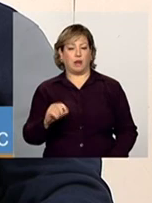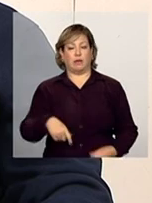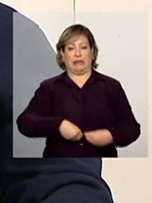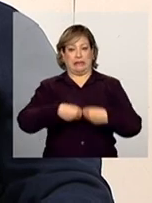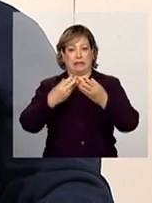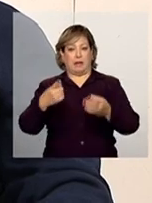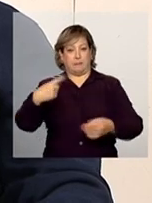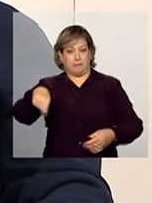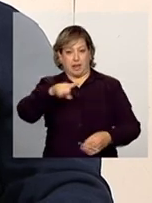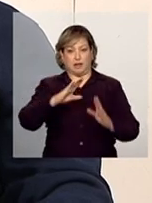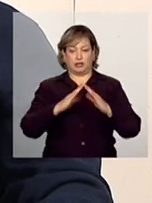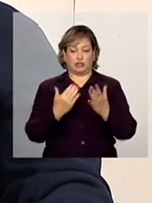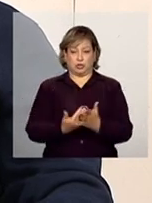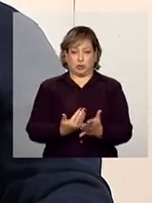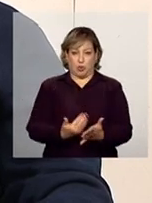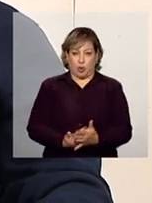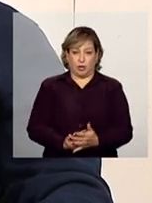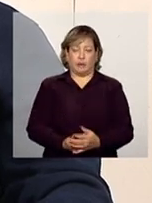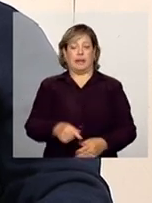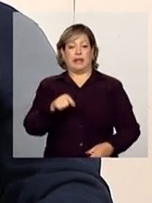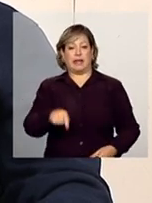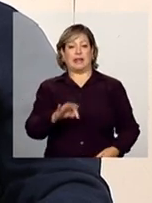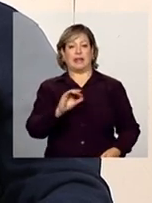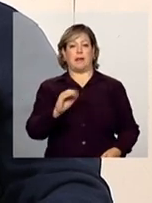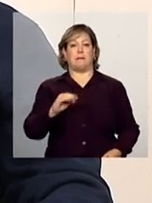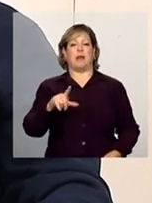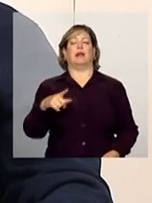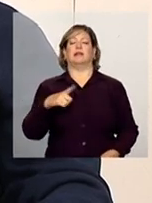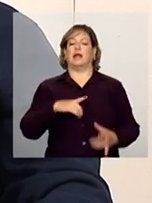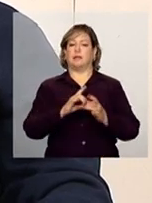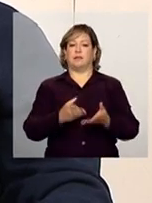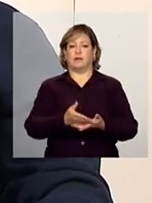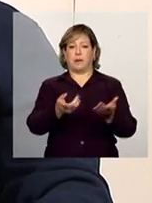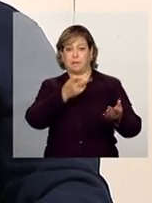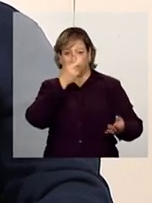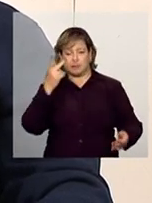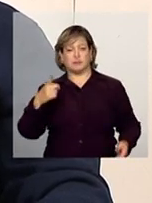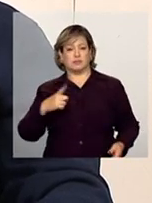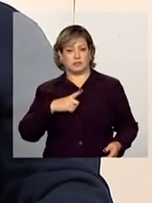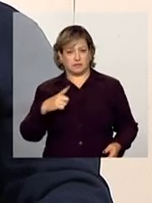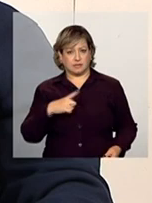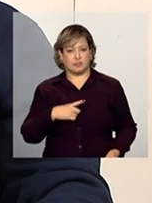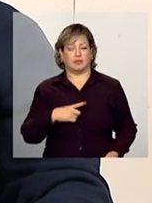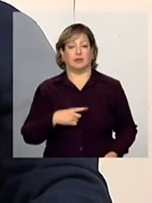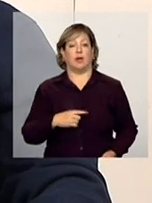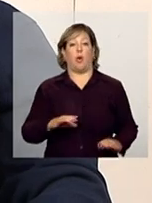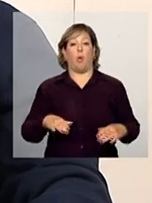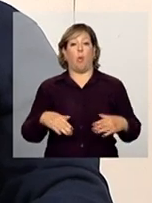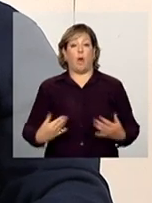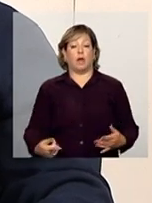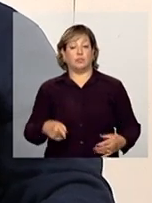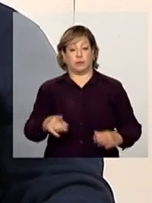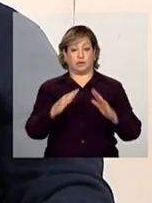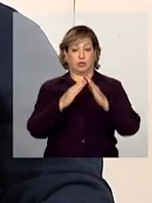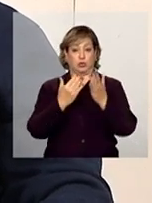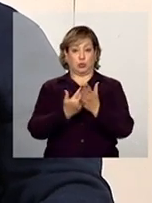e essa tabela está disponível já para os operadores. Então, quer dizer, quando a escola preencher se o